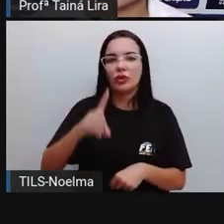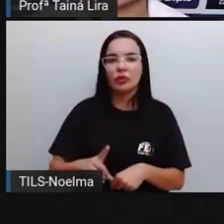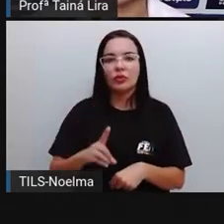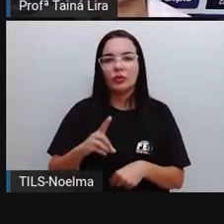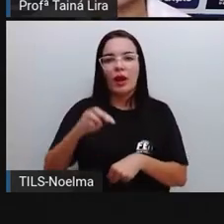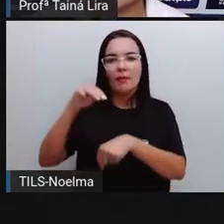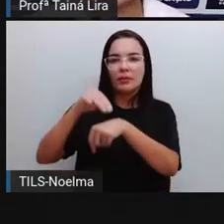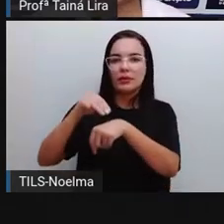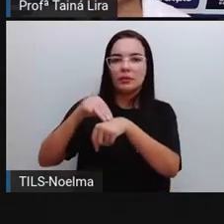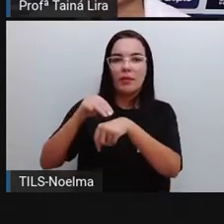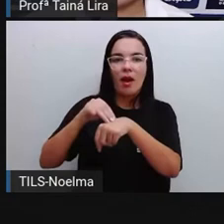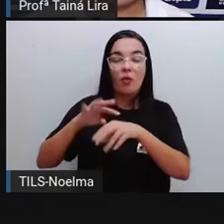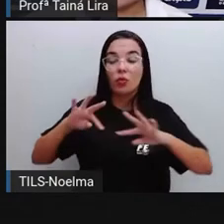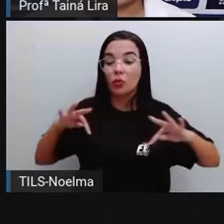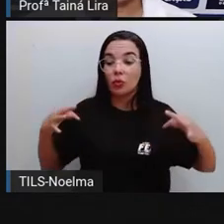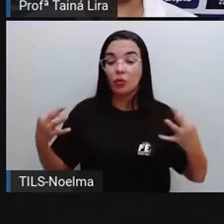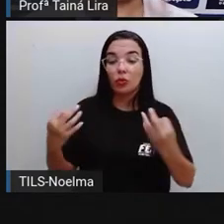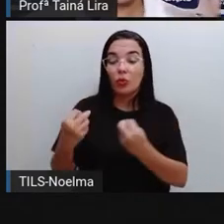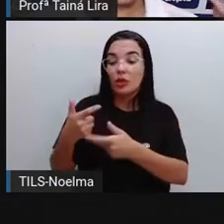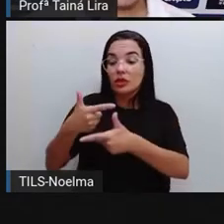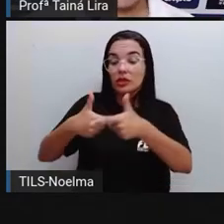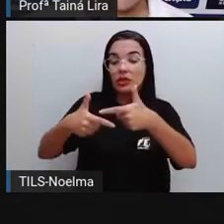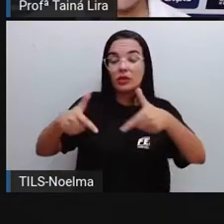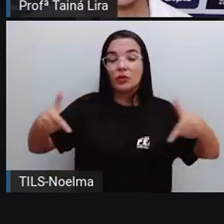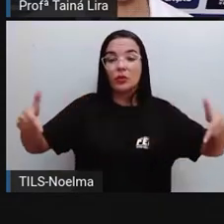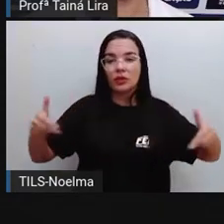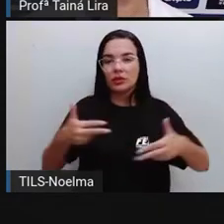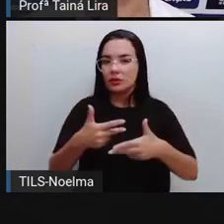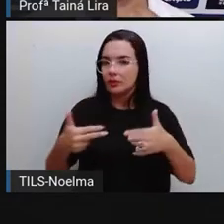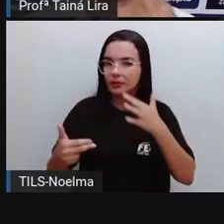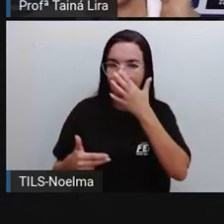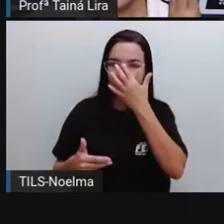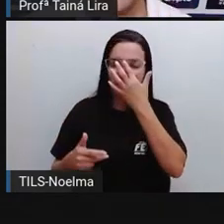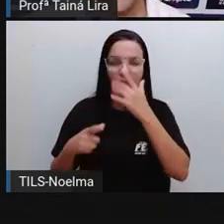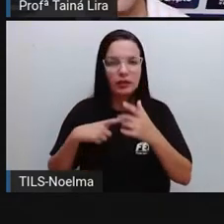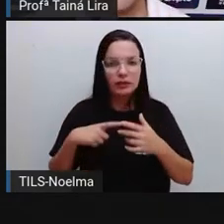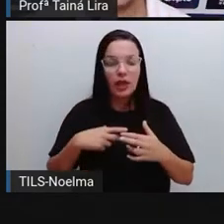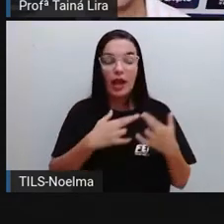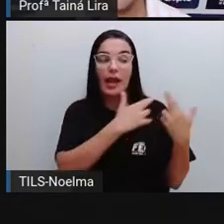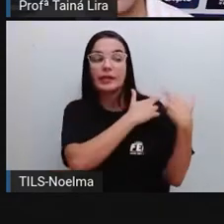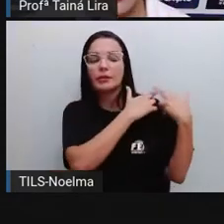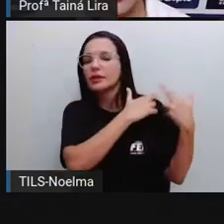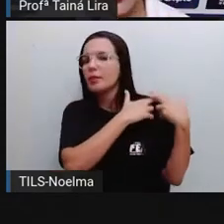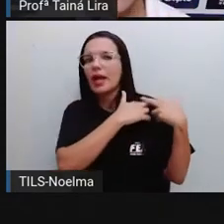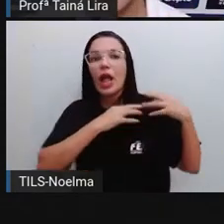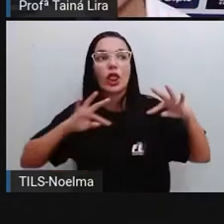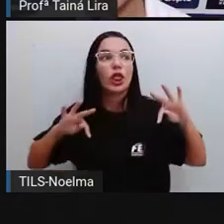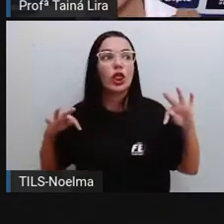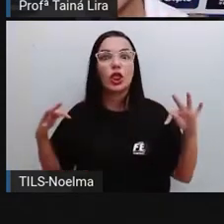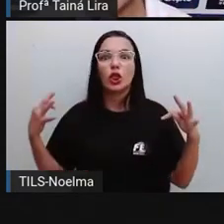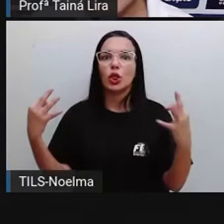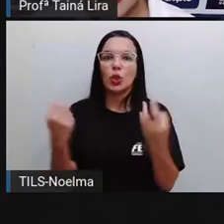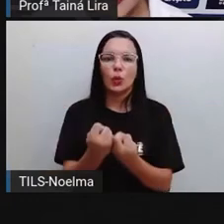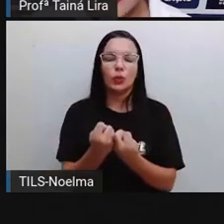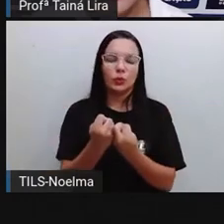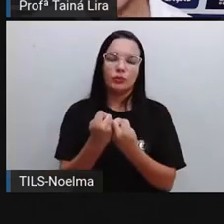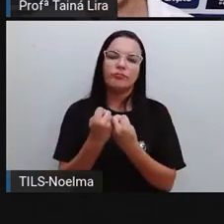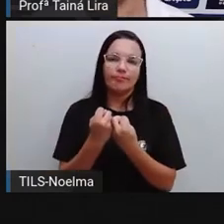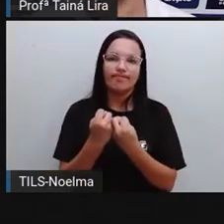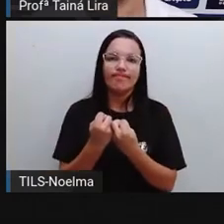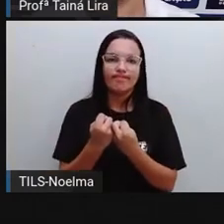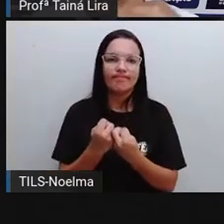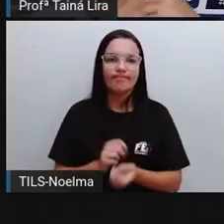serviços. Então, o prefeito, ele tem várias funções aí, né? Ele é responsável aí pelo município e ele é